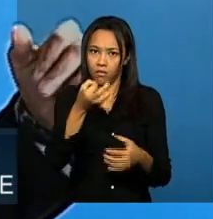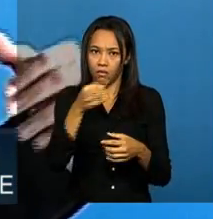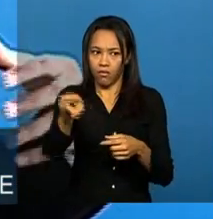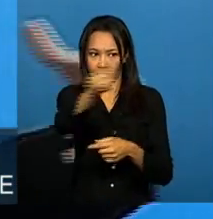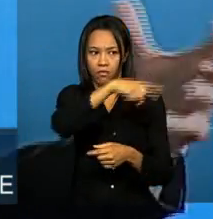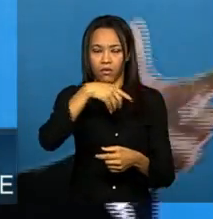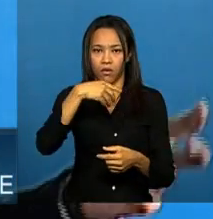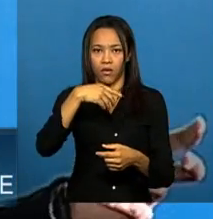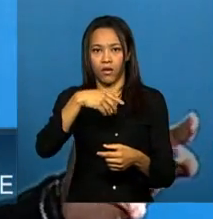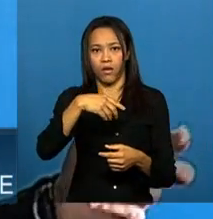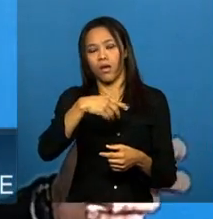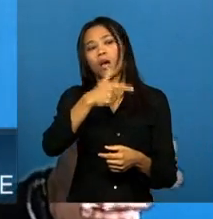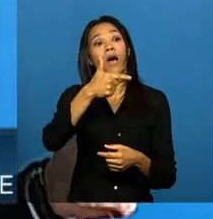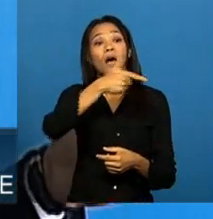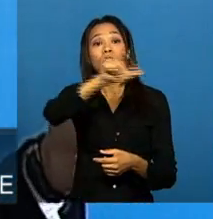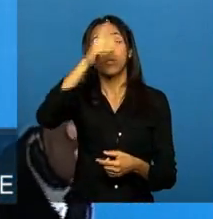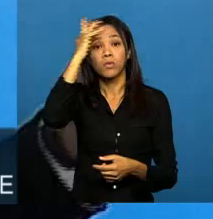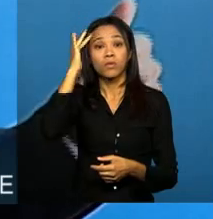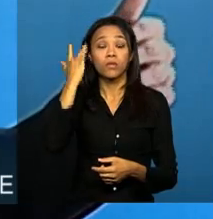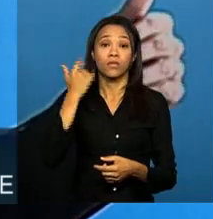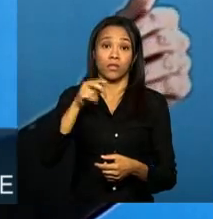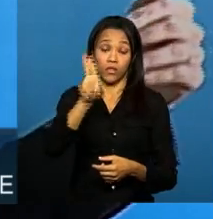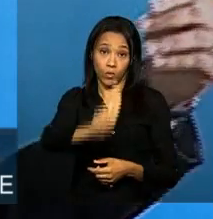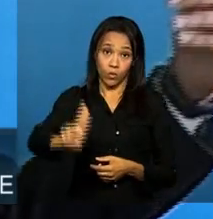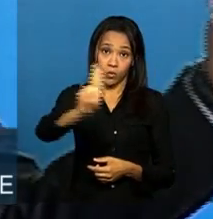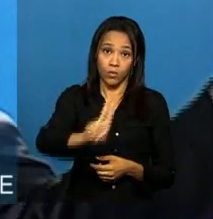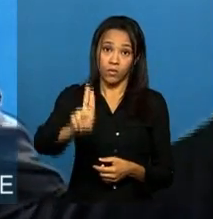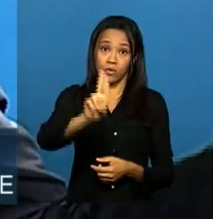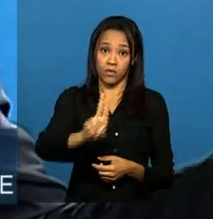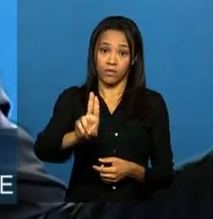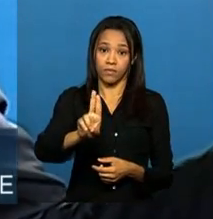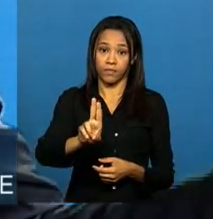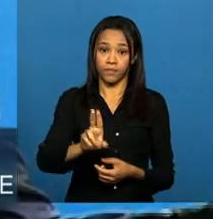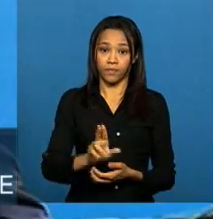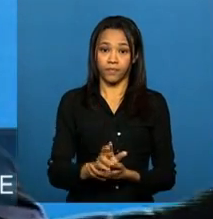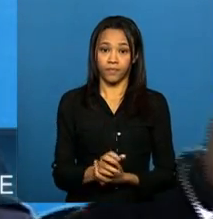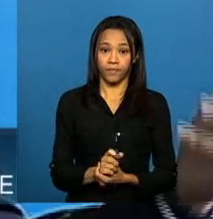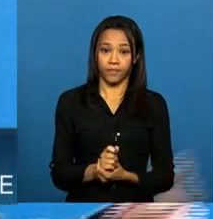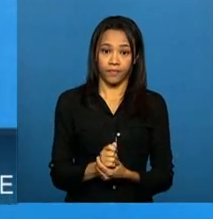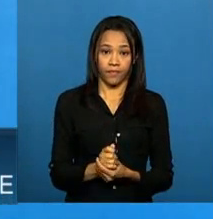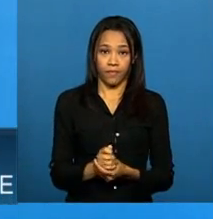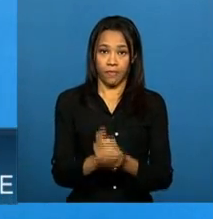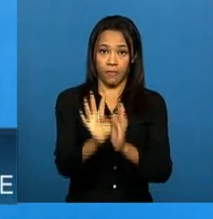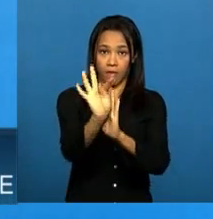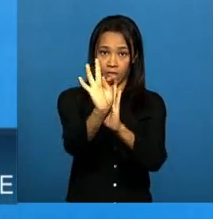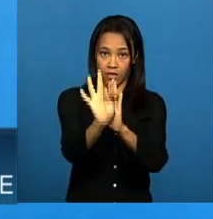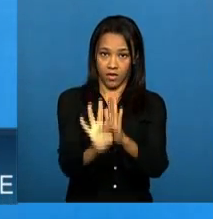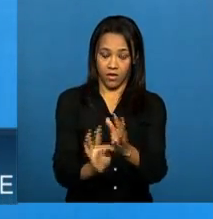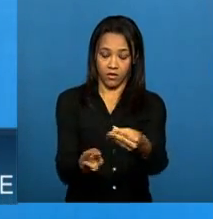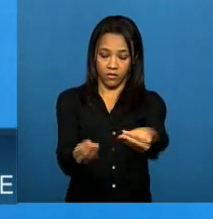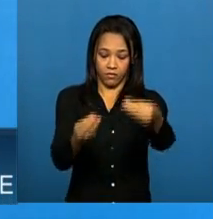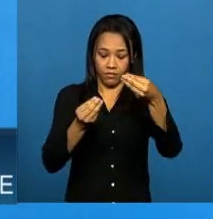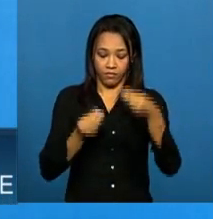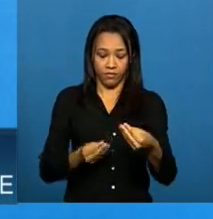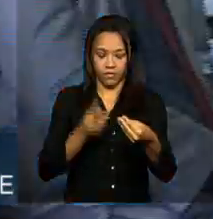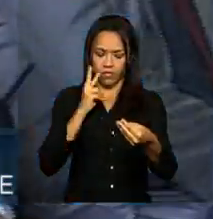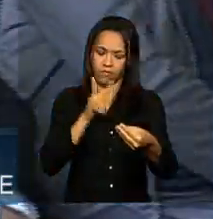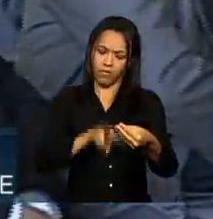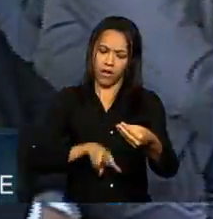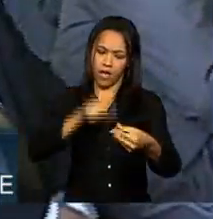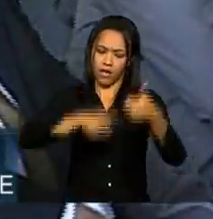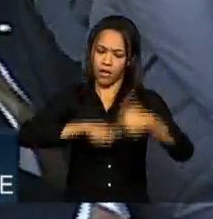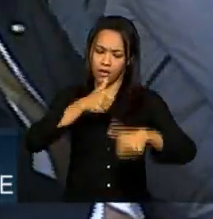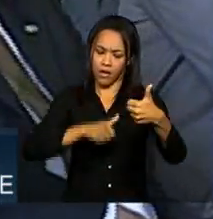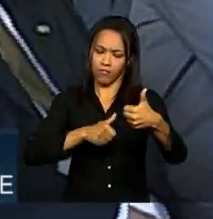os demais usuários vão poder analisar o comentário feito e concordar